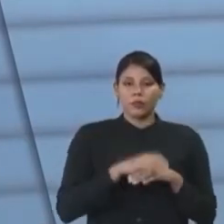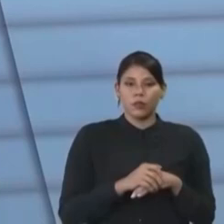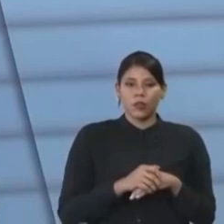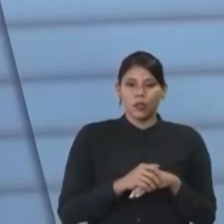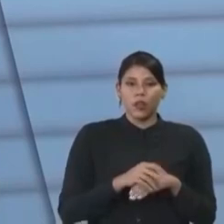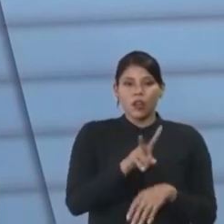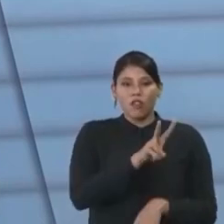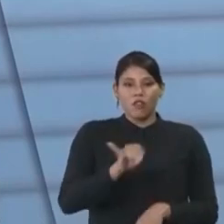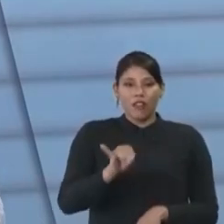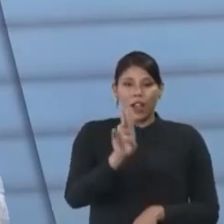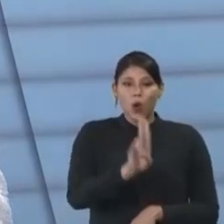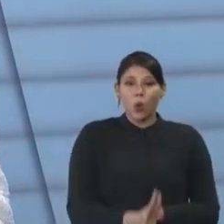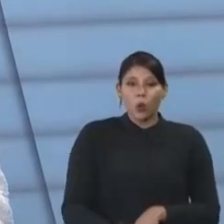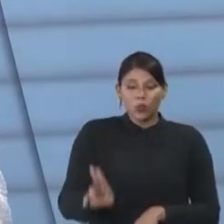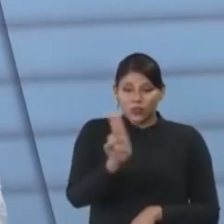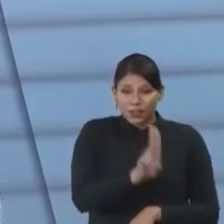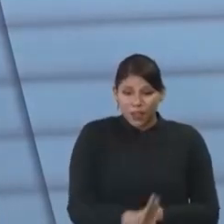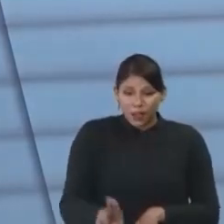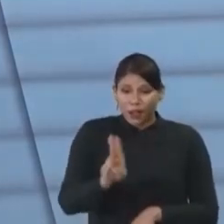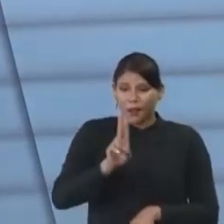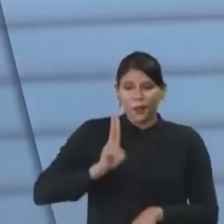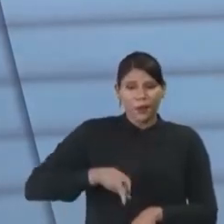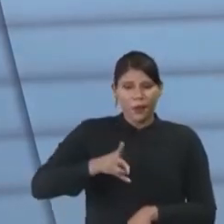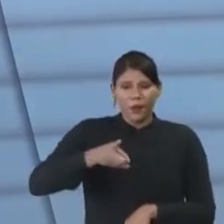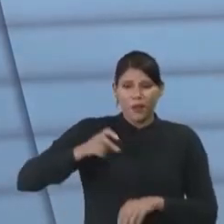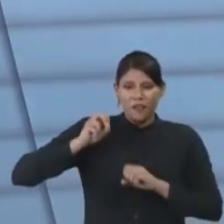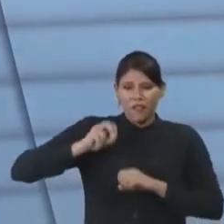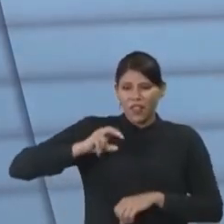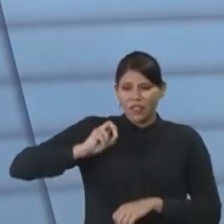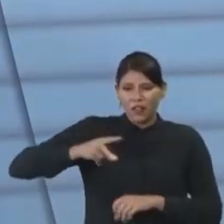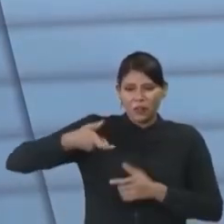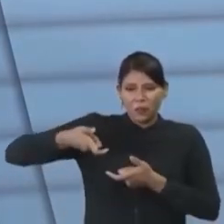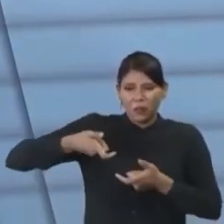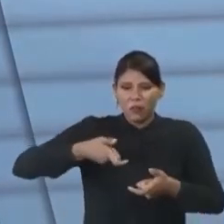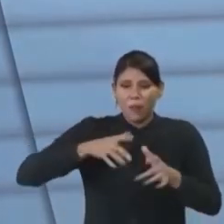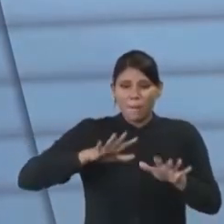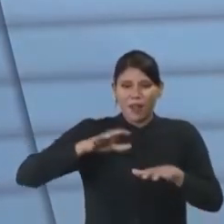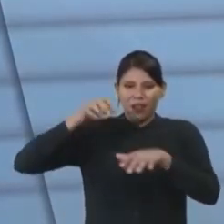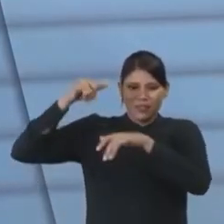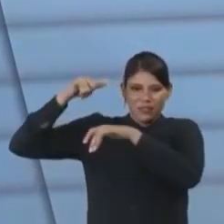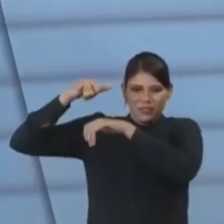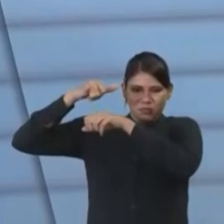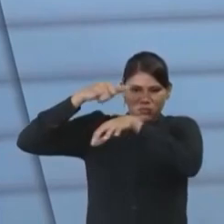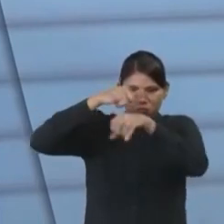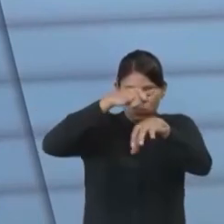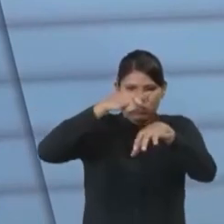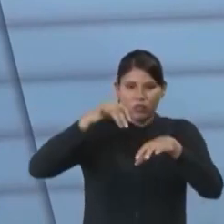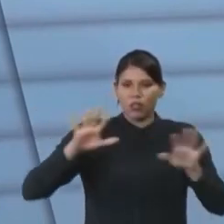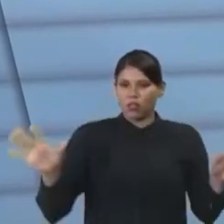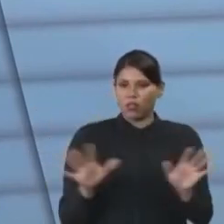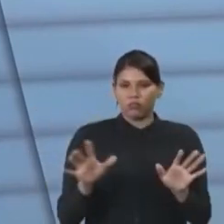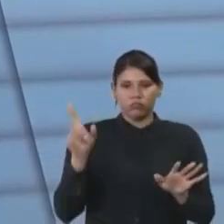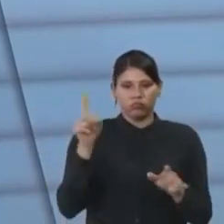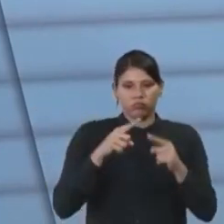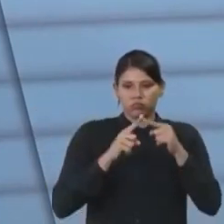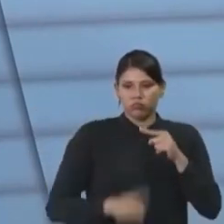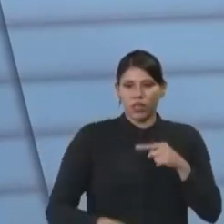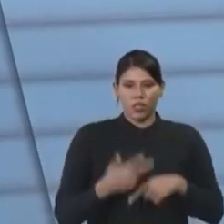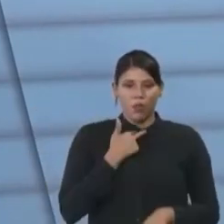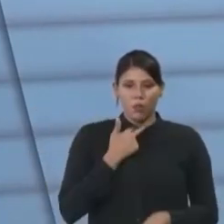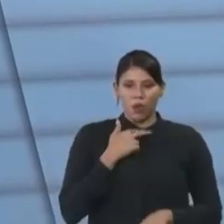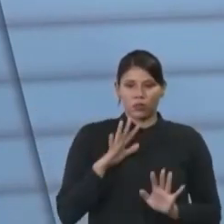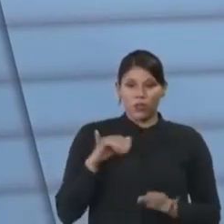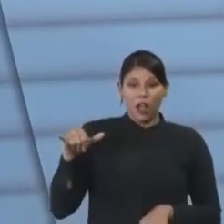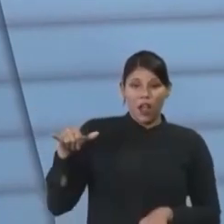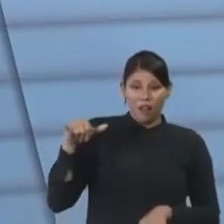usado na agricultura. É a forma de uso. Então, que está se proibindo na lei do Ceará é que o avião,